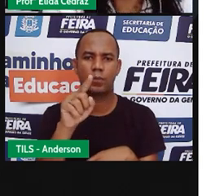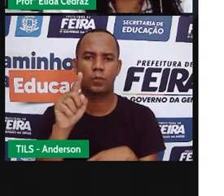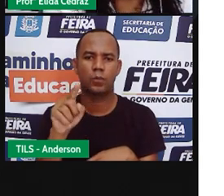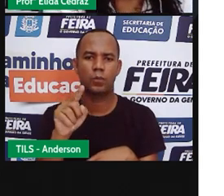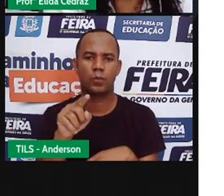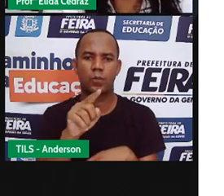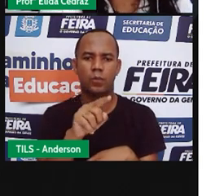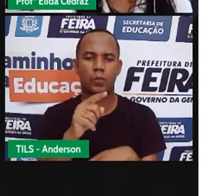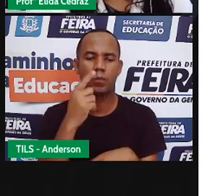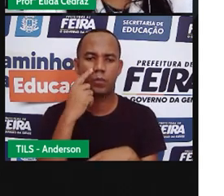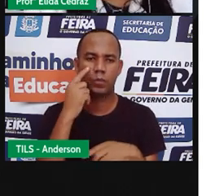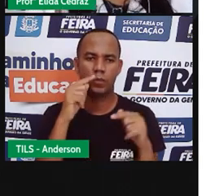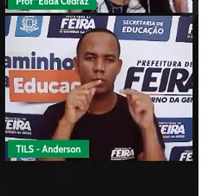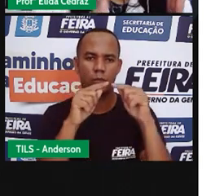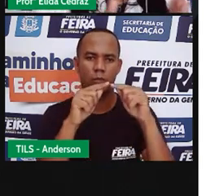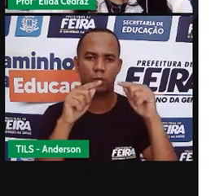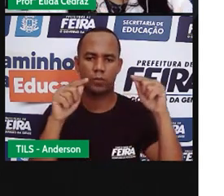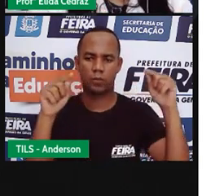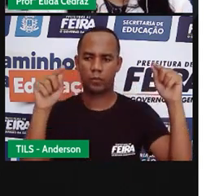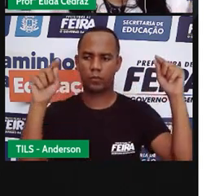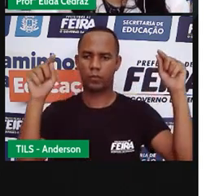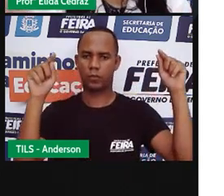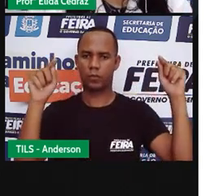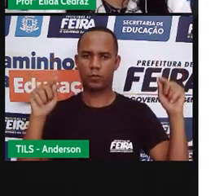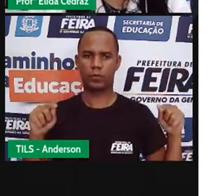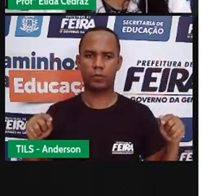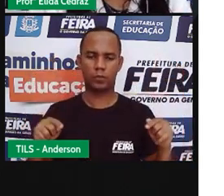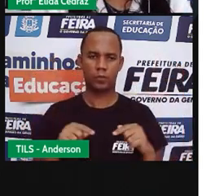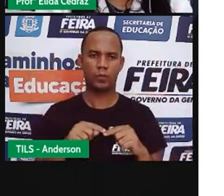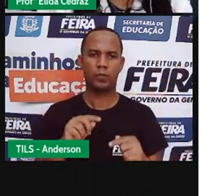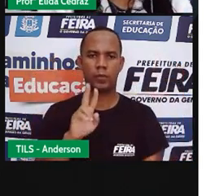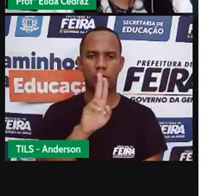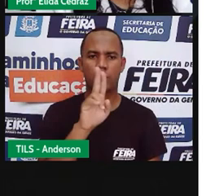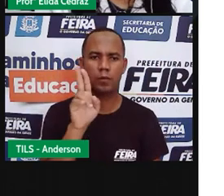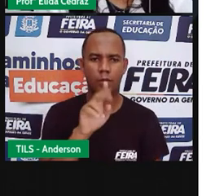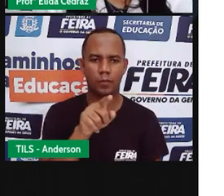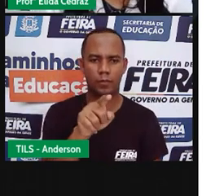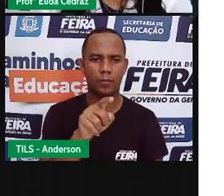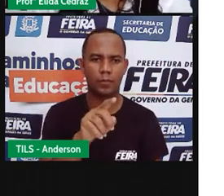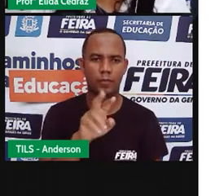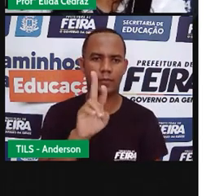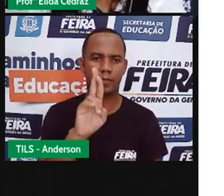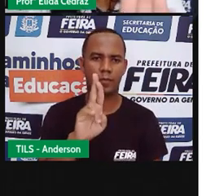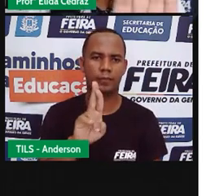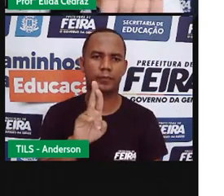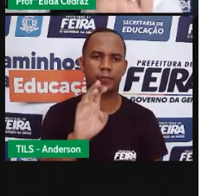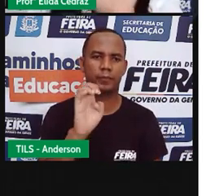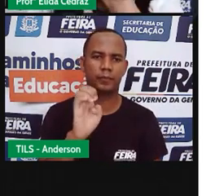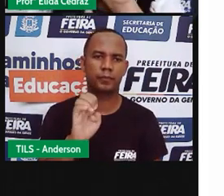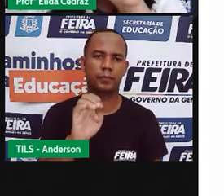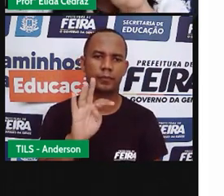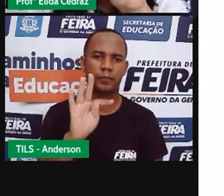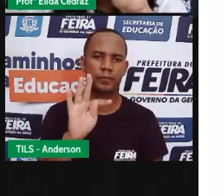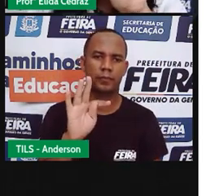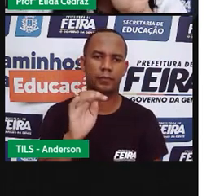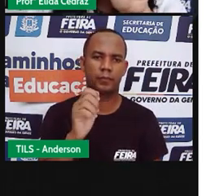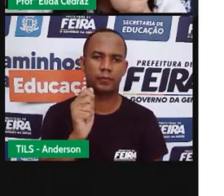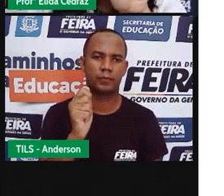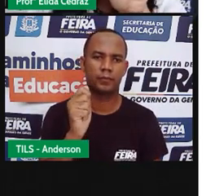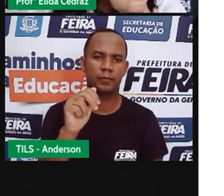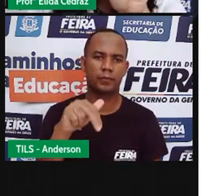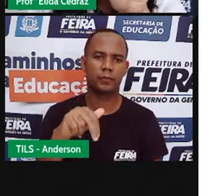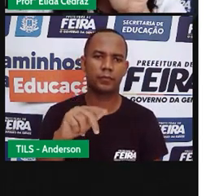um retângulo tinha quase a medida de dois quadrados olha só se você pegar fecha o olho assim